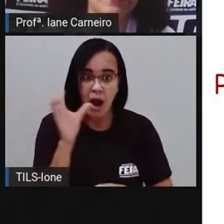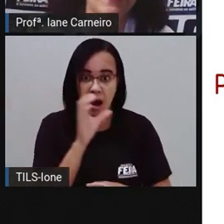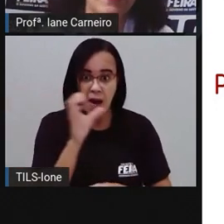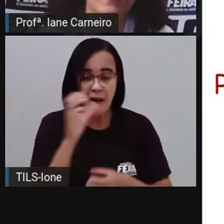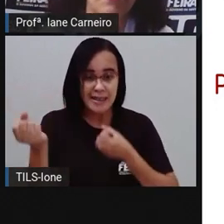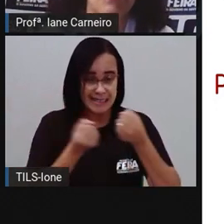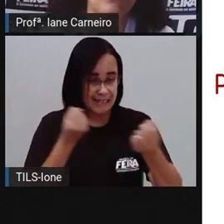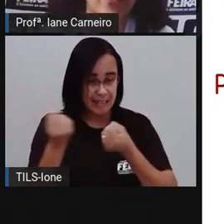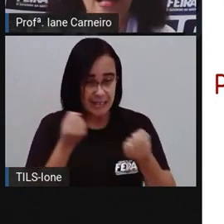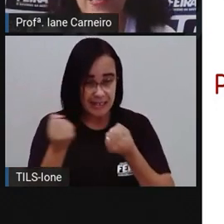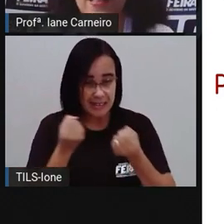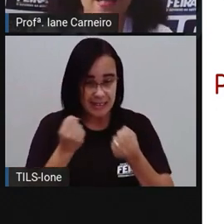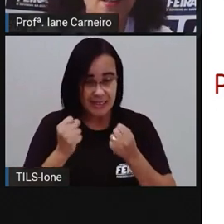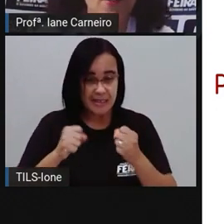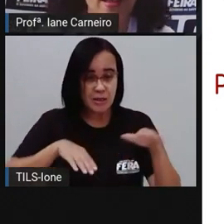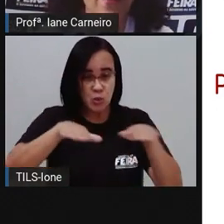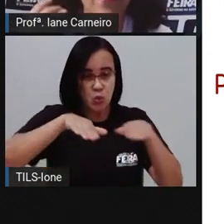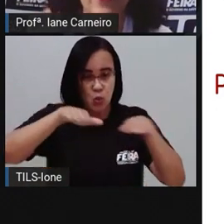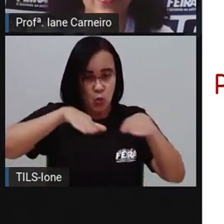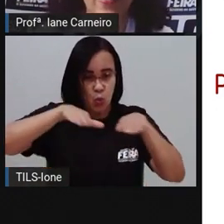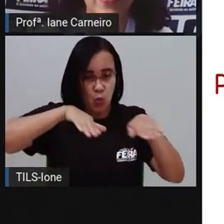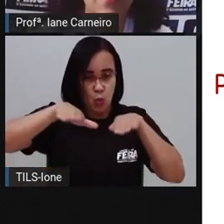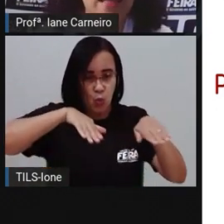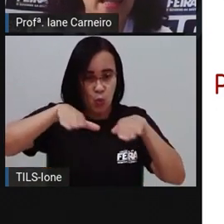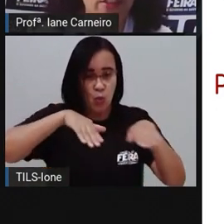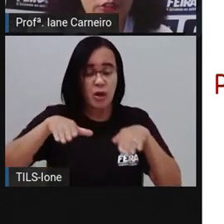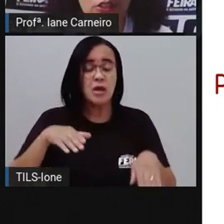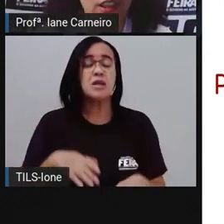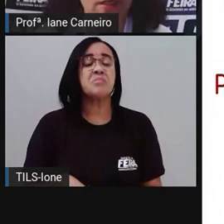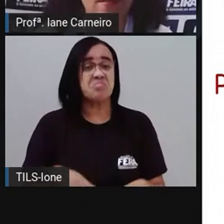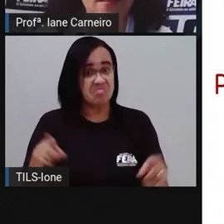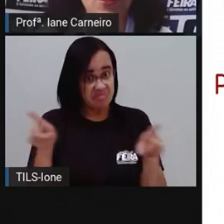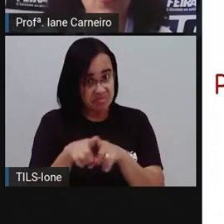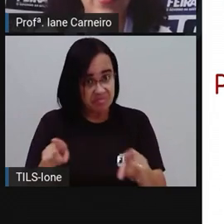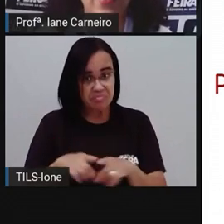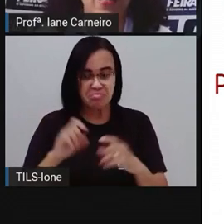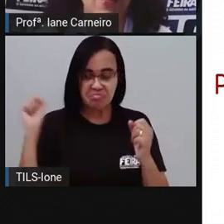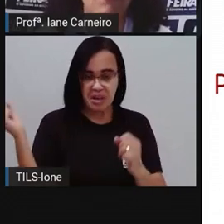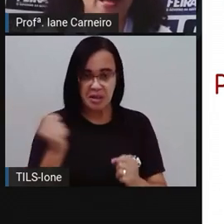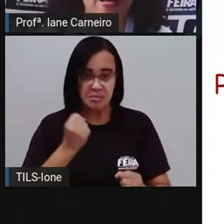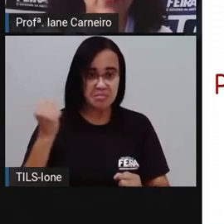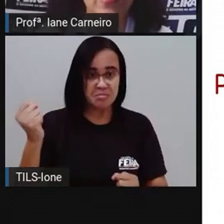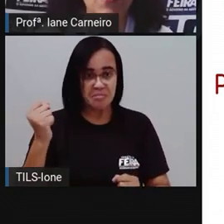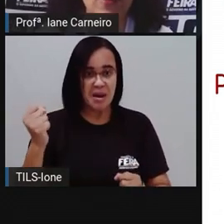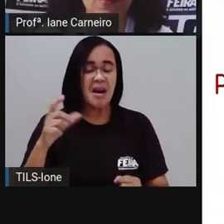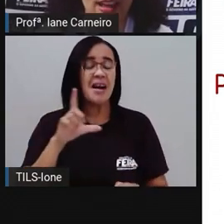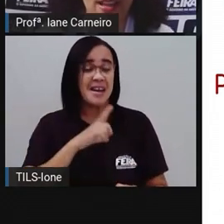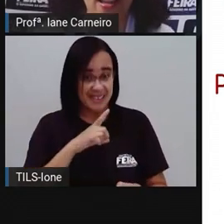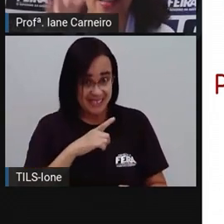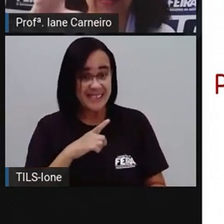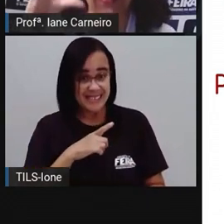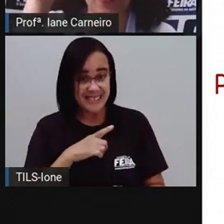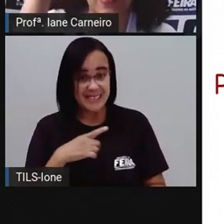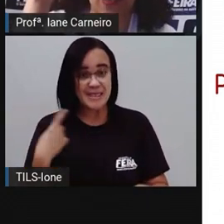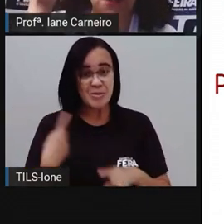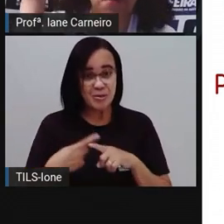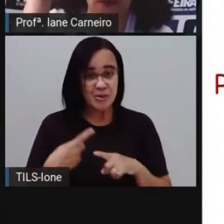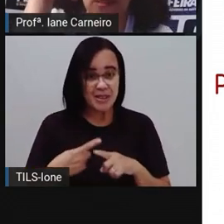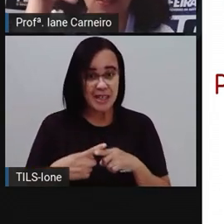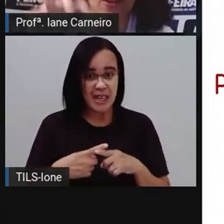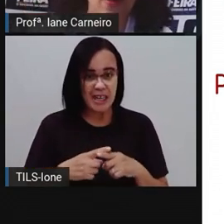né? E demonstra ação, né? E energia. Tanto é que a Ferrari, o símbolo da Ferrari é aquele